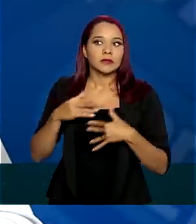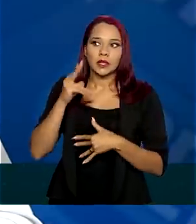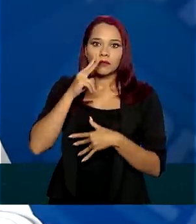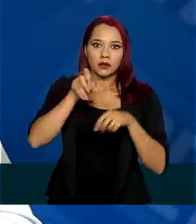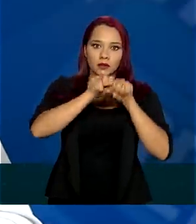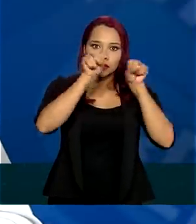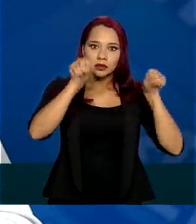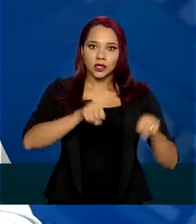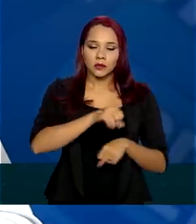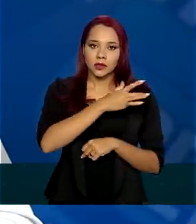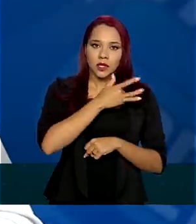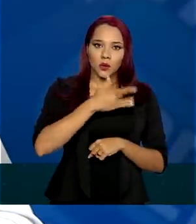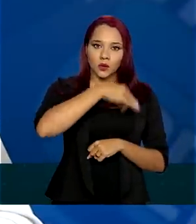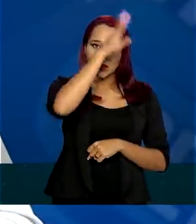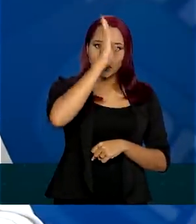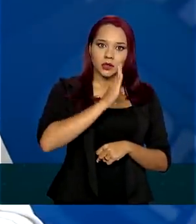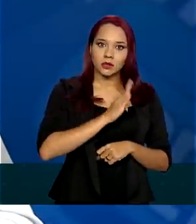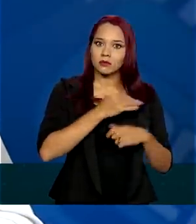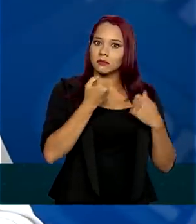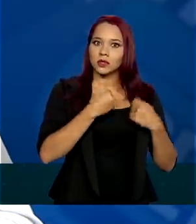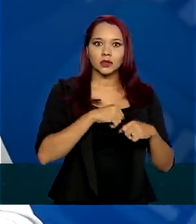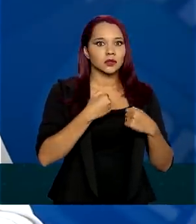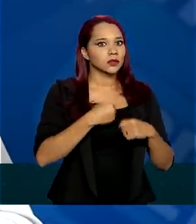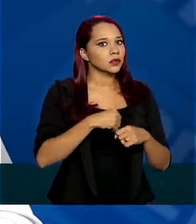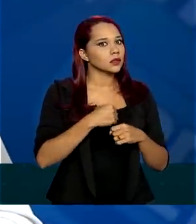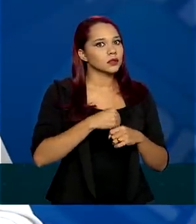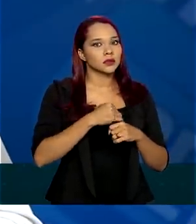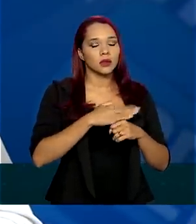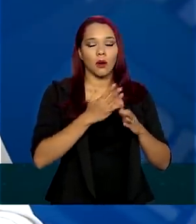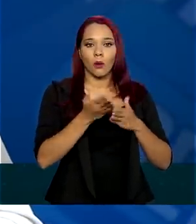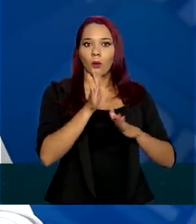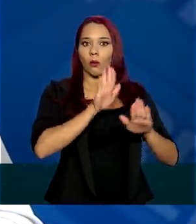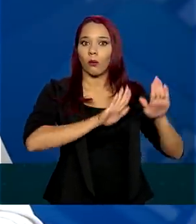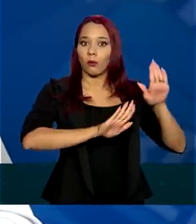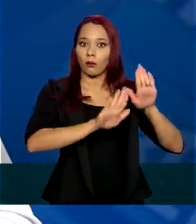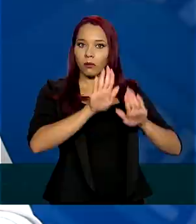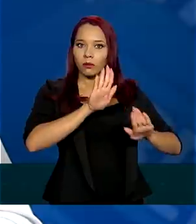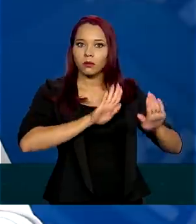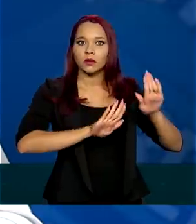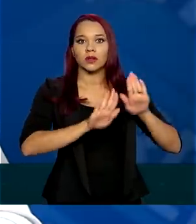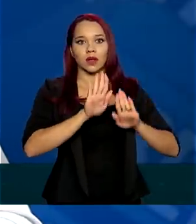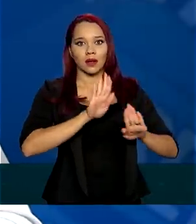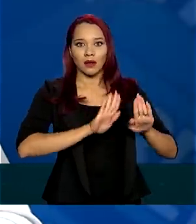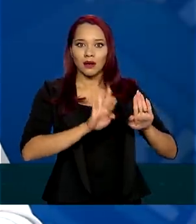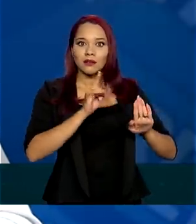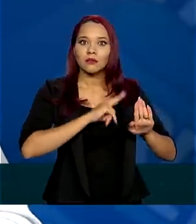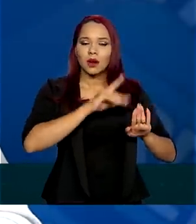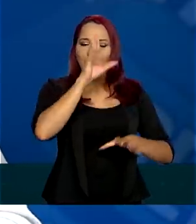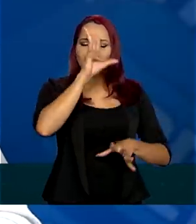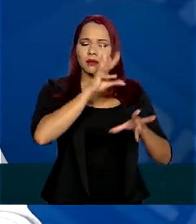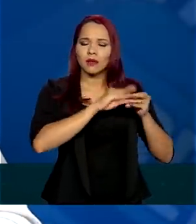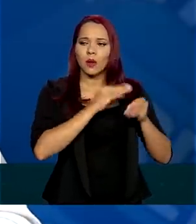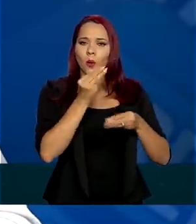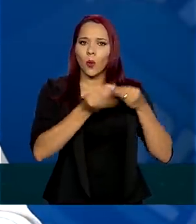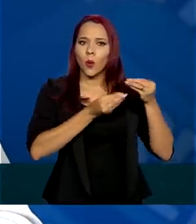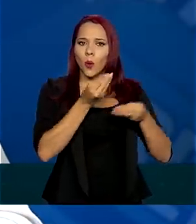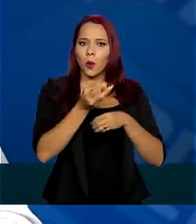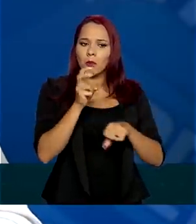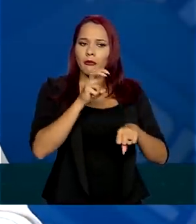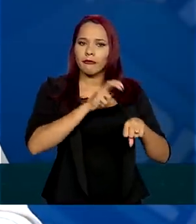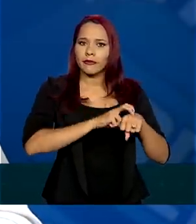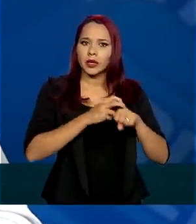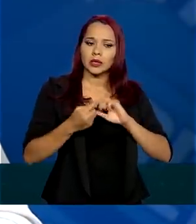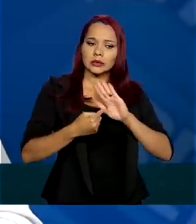brasileiro tem que ser extremamente zeloso para entender como que esse vírus vai se